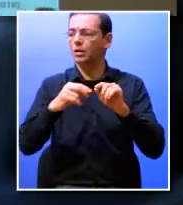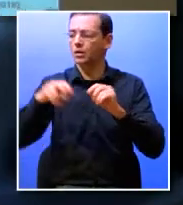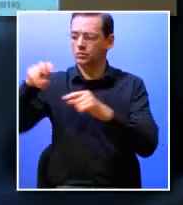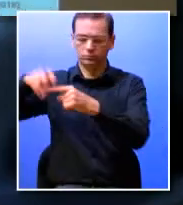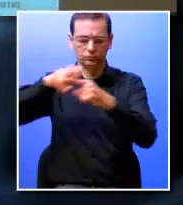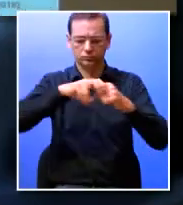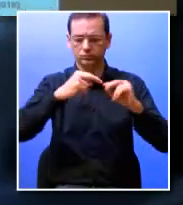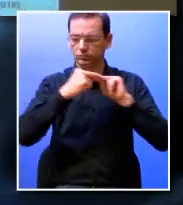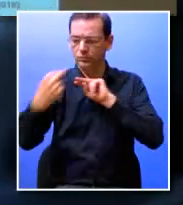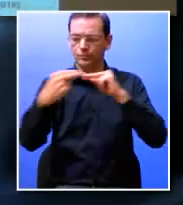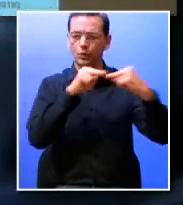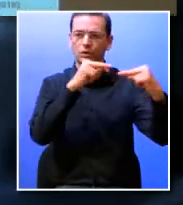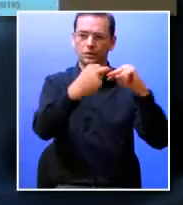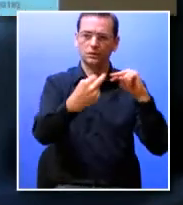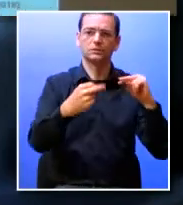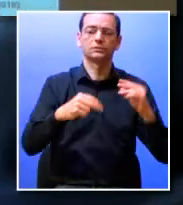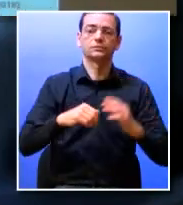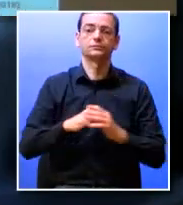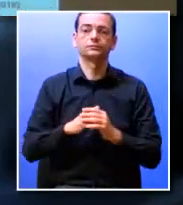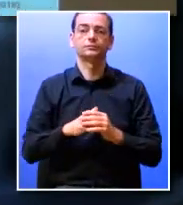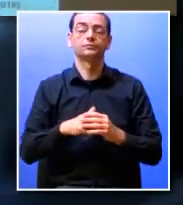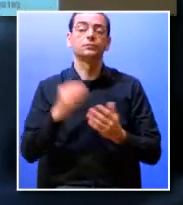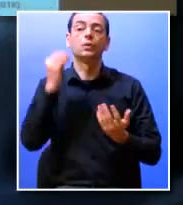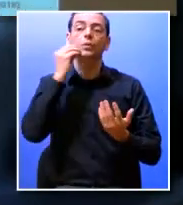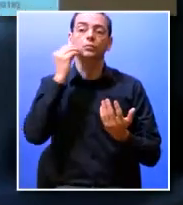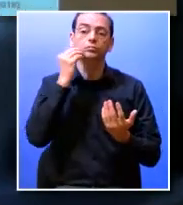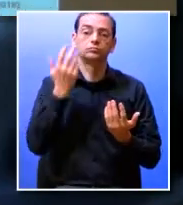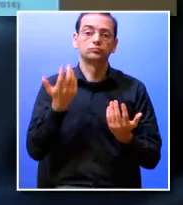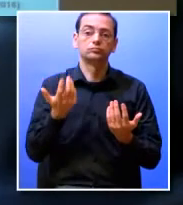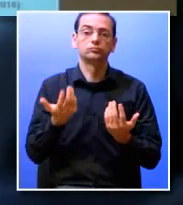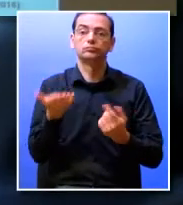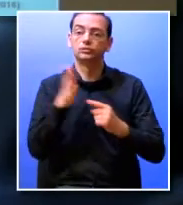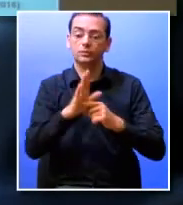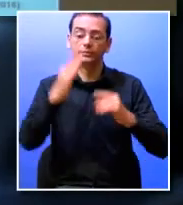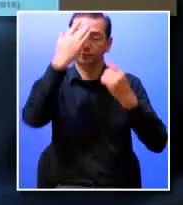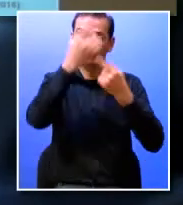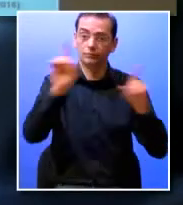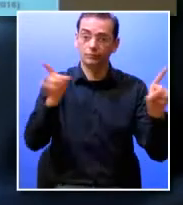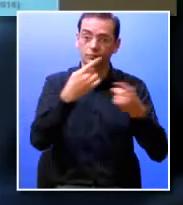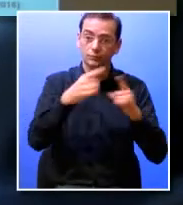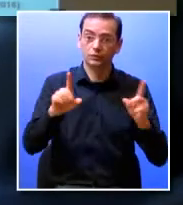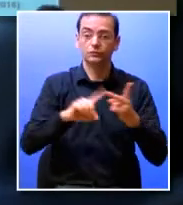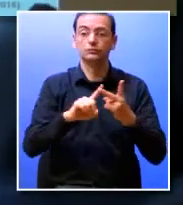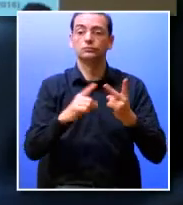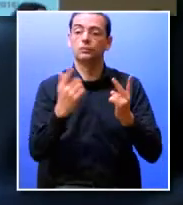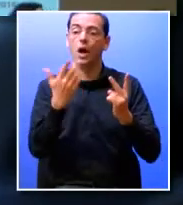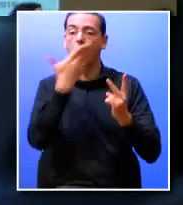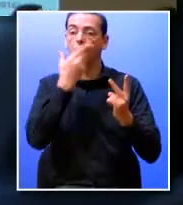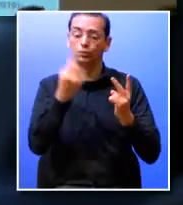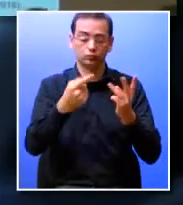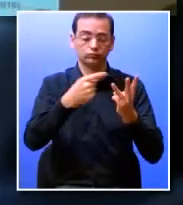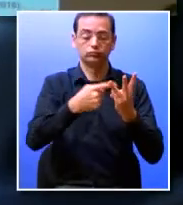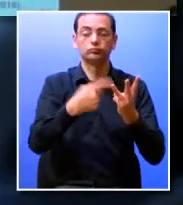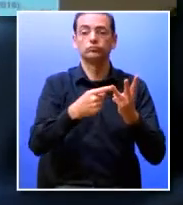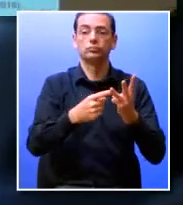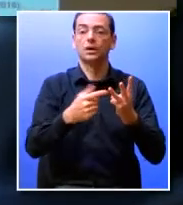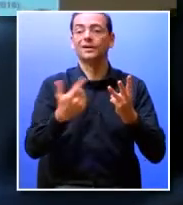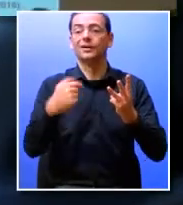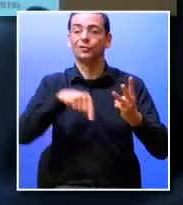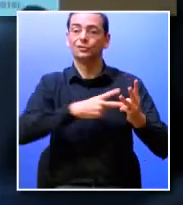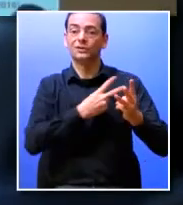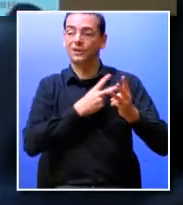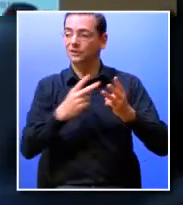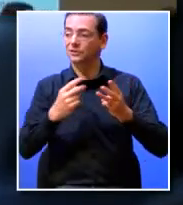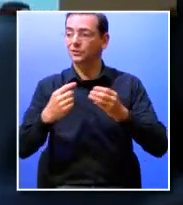participativo entendemos que possam estar envolvidos os docentes, os nossos estudantes, os colaboradores da nossa instituição,